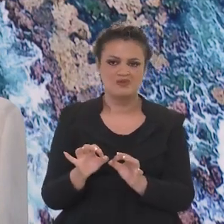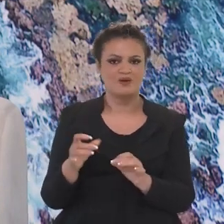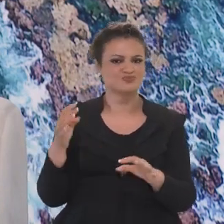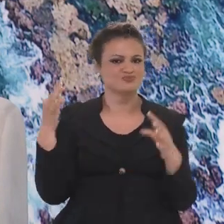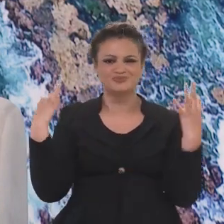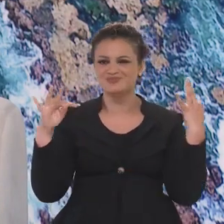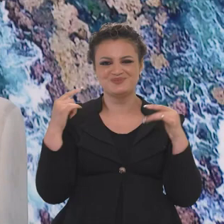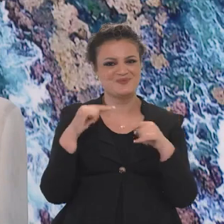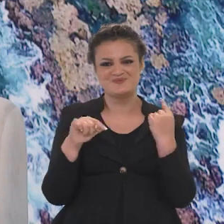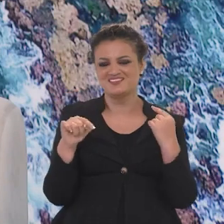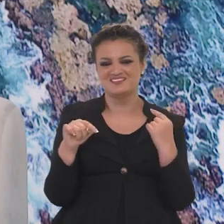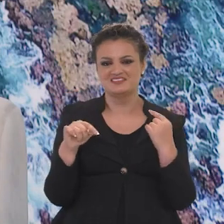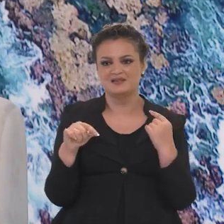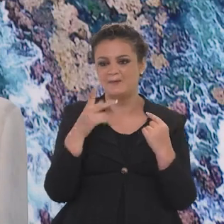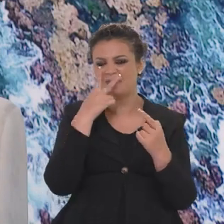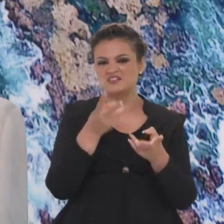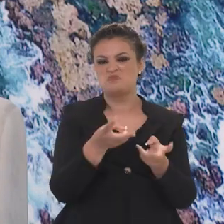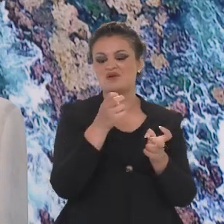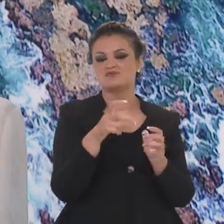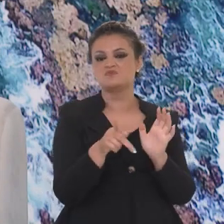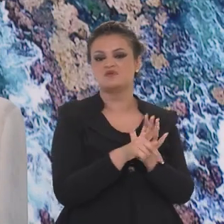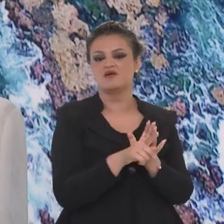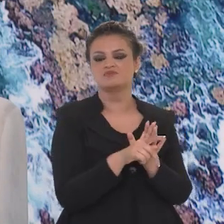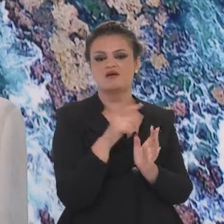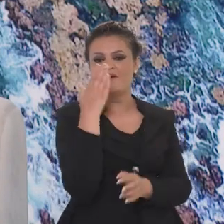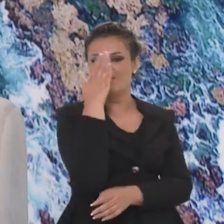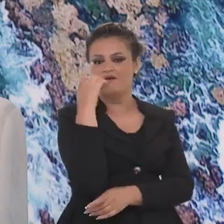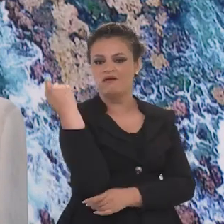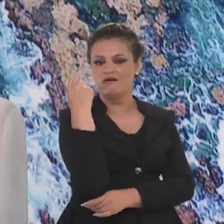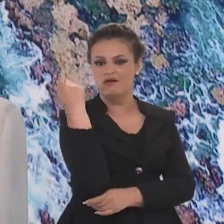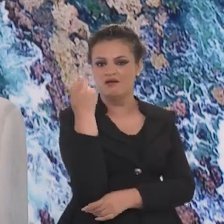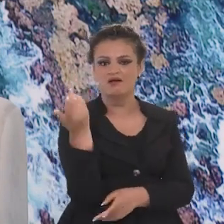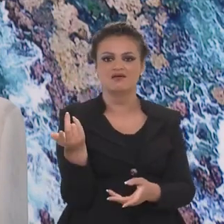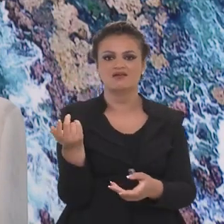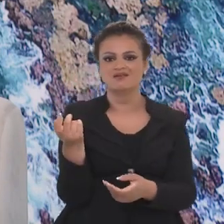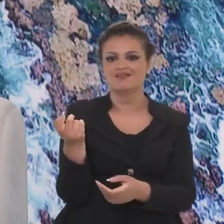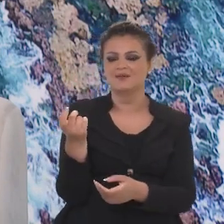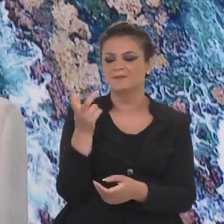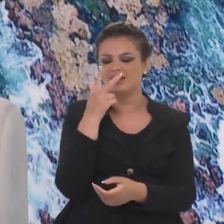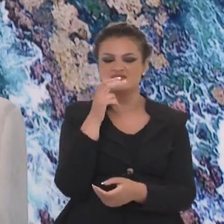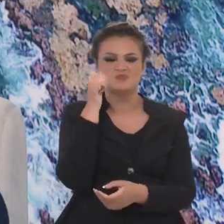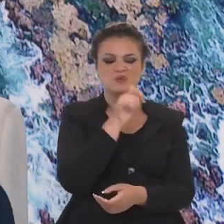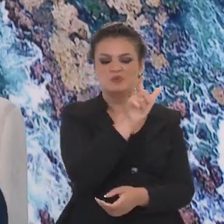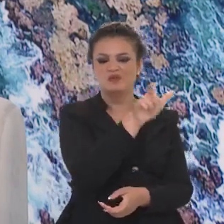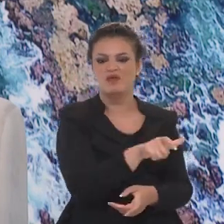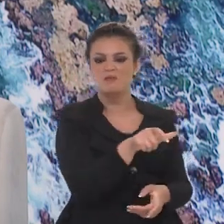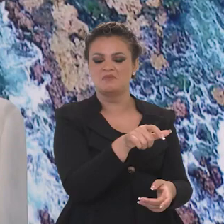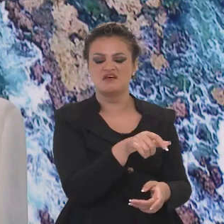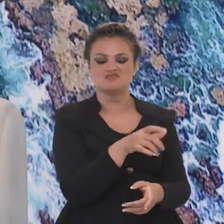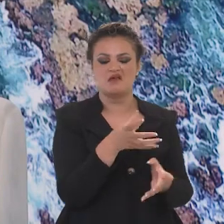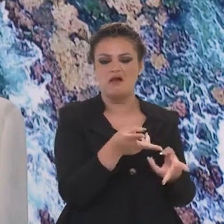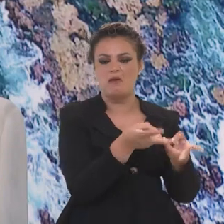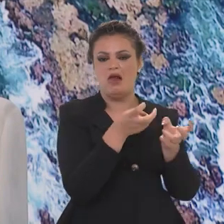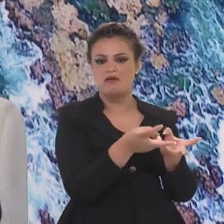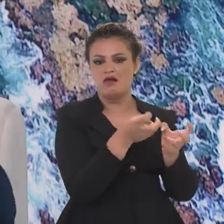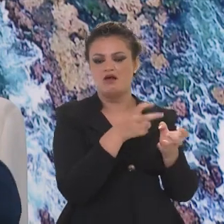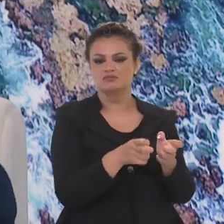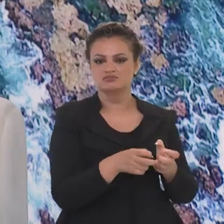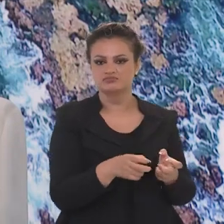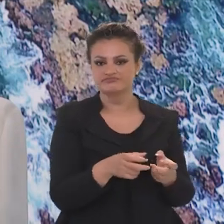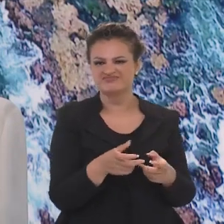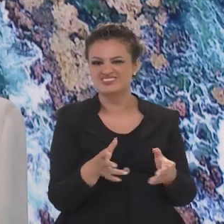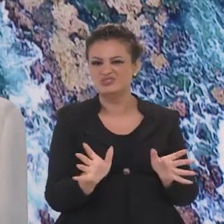que diz respeito a um turismo que nós não queremos no Brasil, que gera exploração sexual, que banaliza as mulheres, que coloca a mulher como coisa,